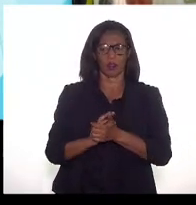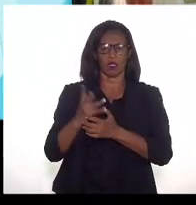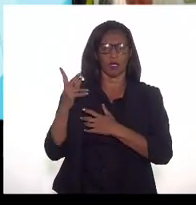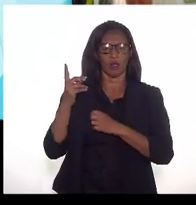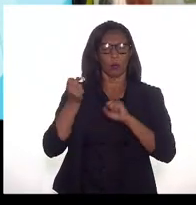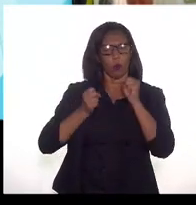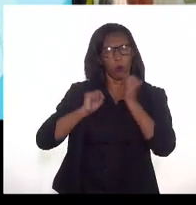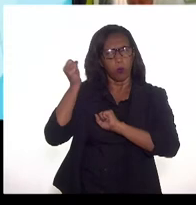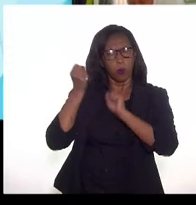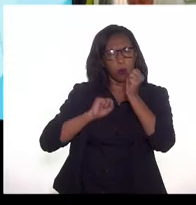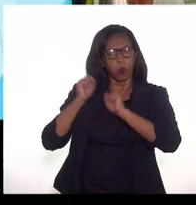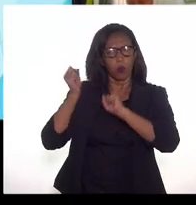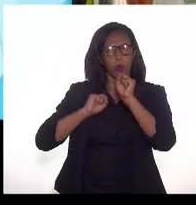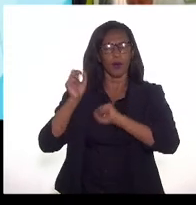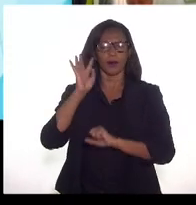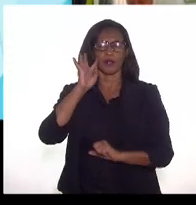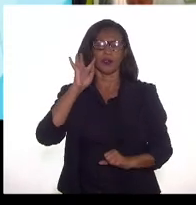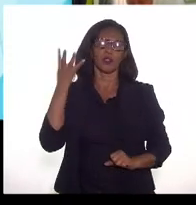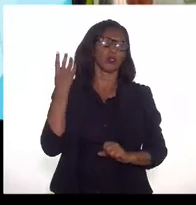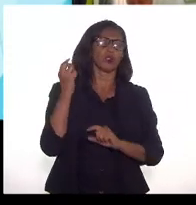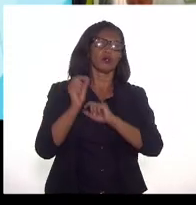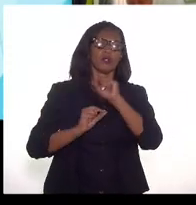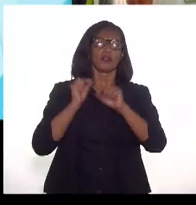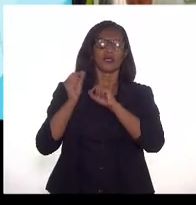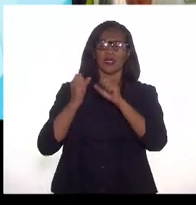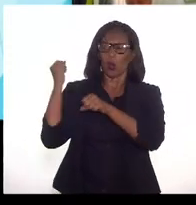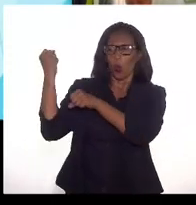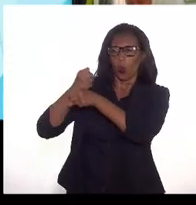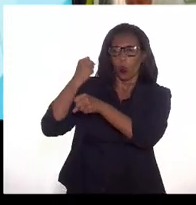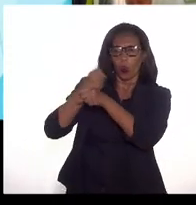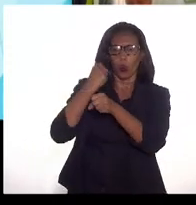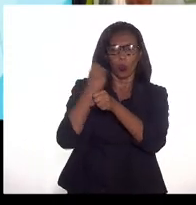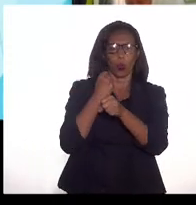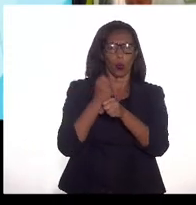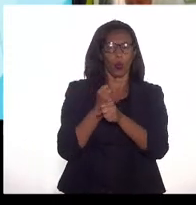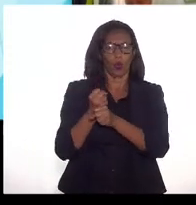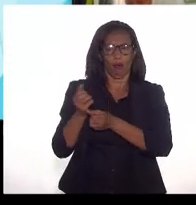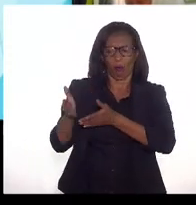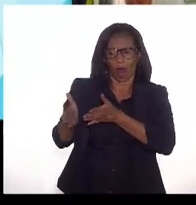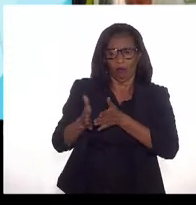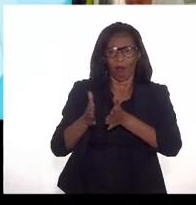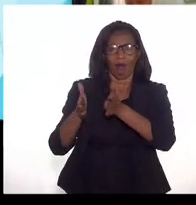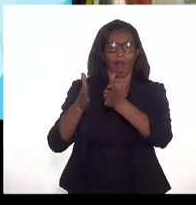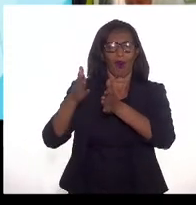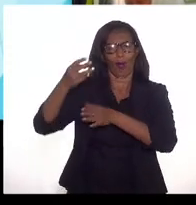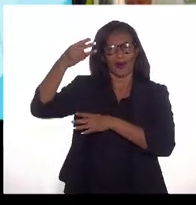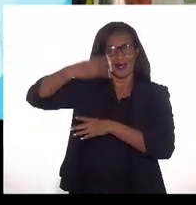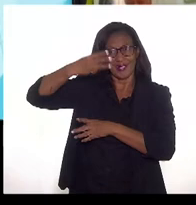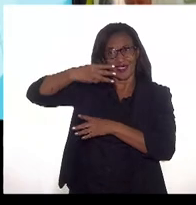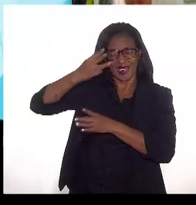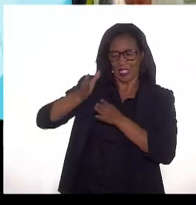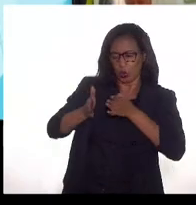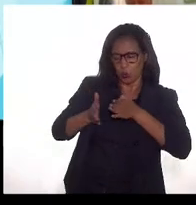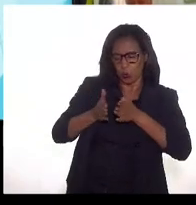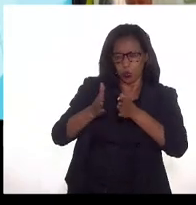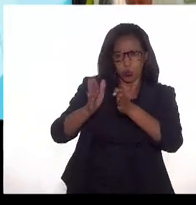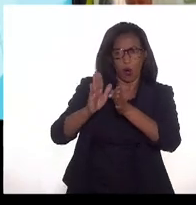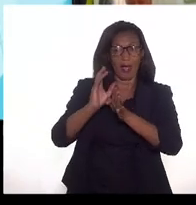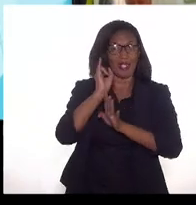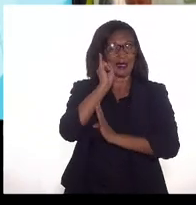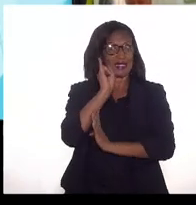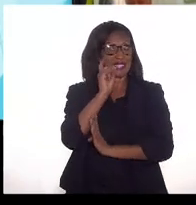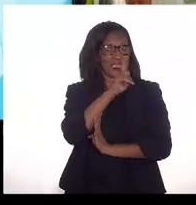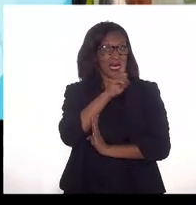decidiu construir a rota 3. Se não houvesse necessidade de maior